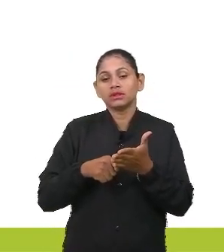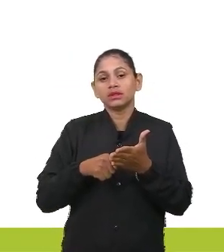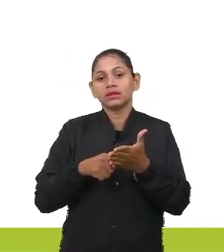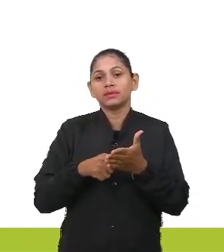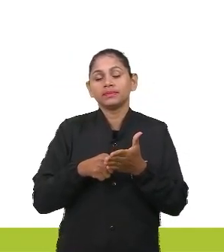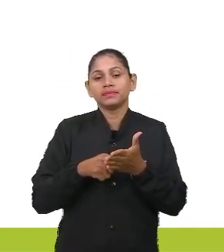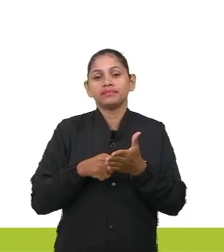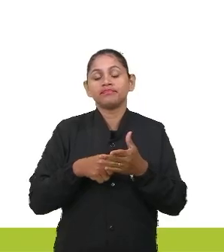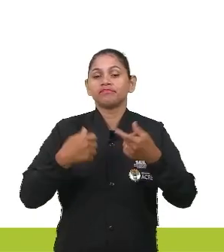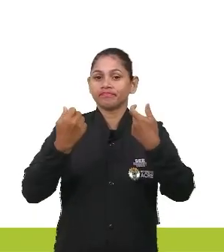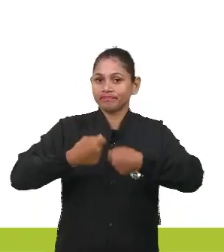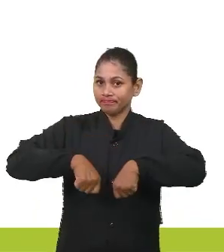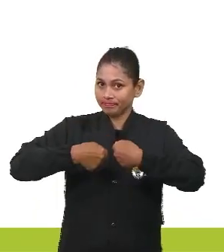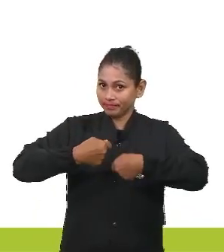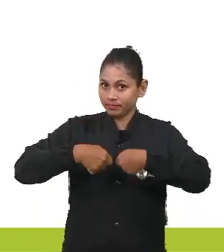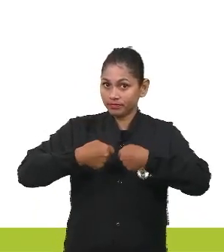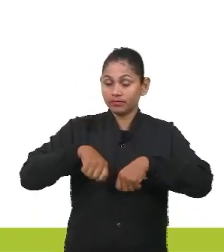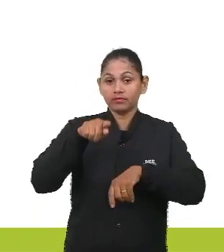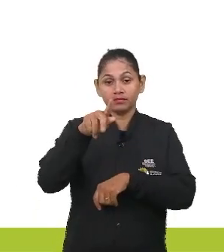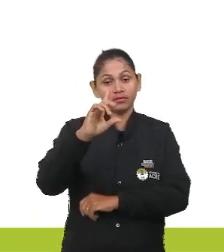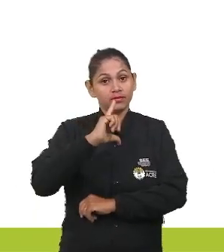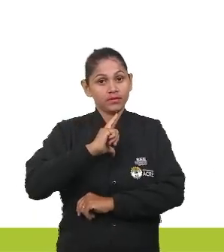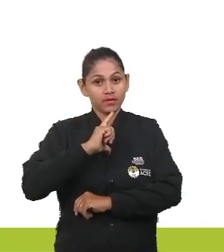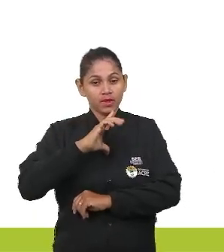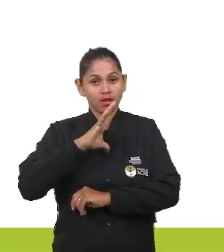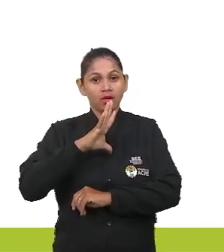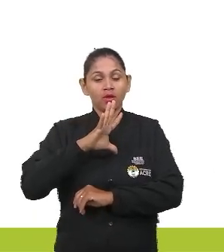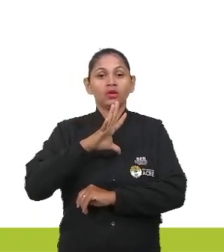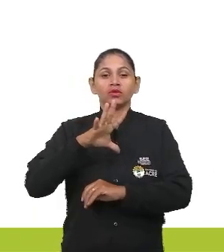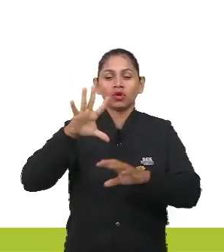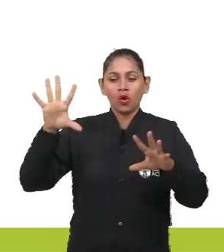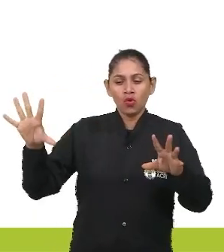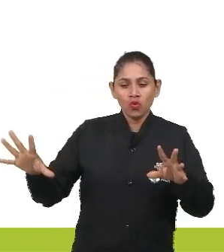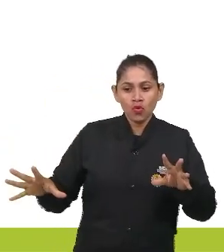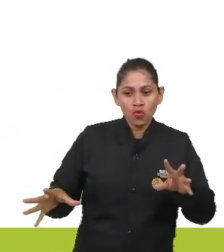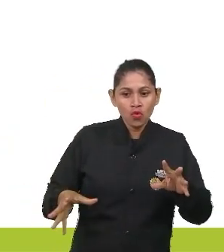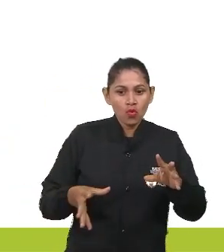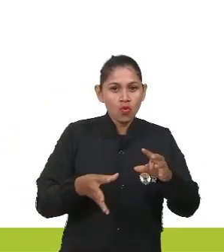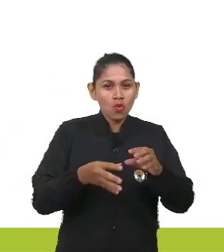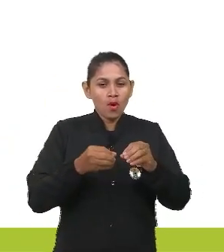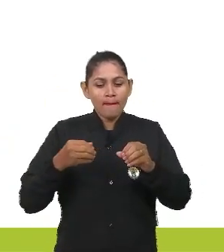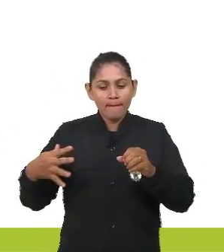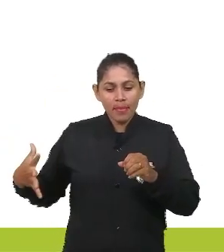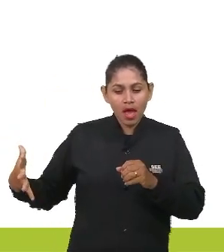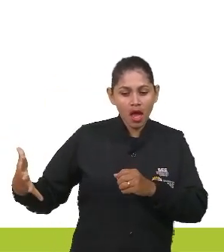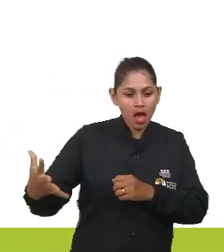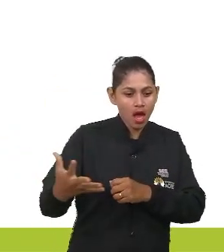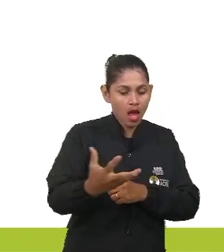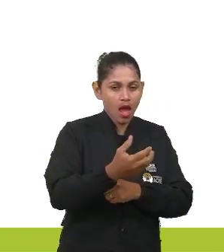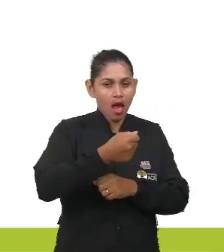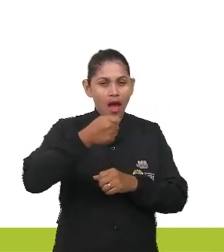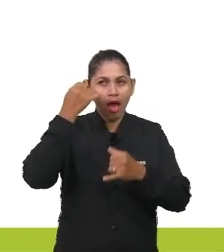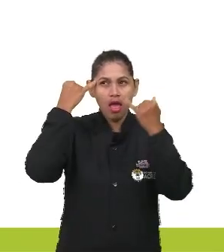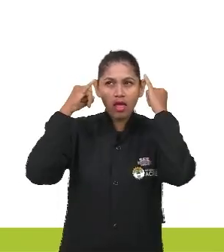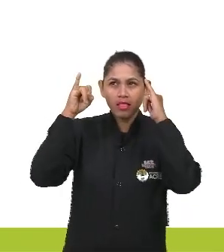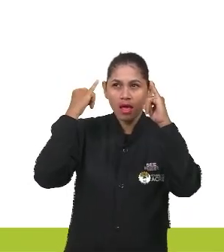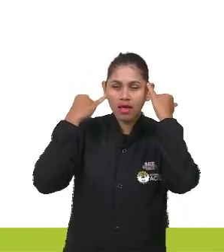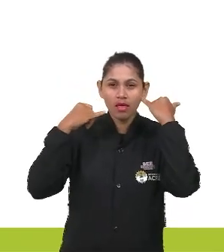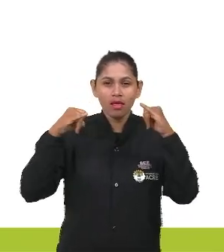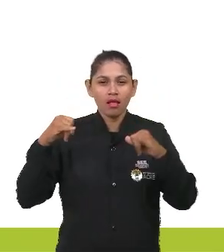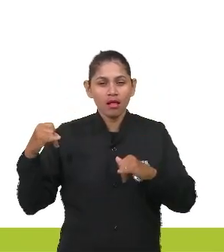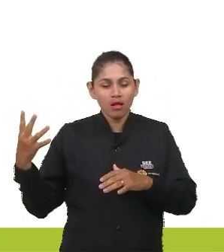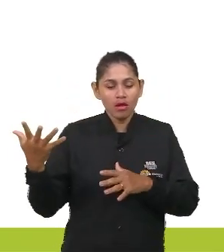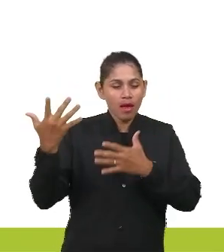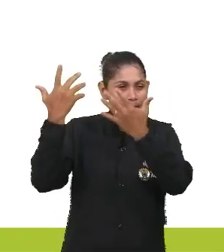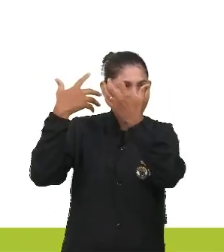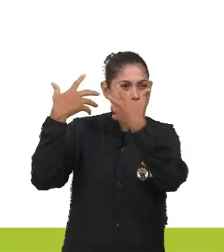dita, é necessário que você tenha ali, junte, esse banco de ideias. Segundo, o é eu vou ver, professor? Eu vou analisar